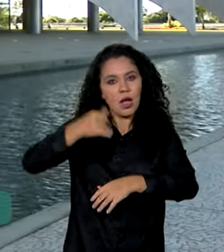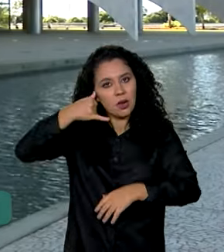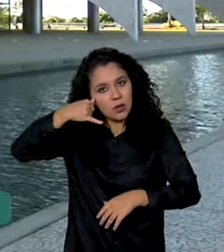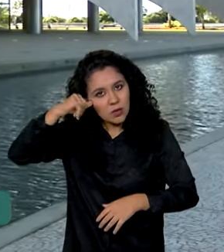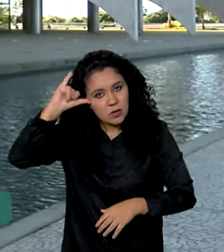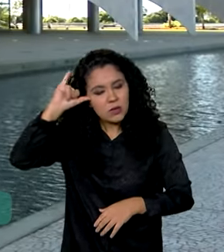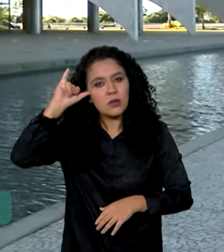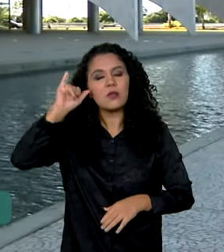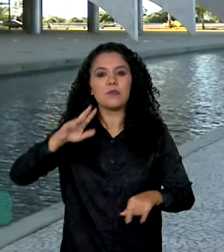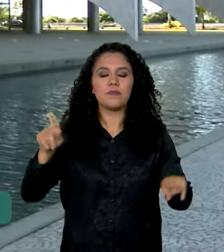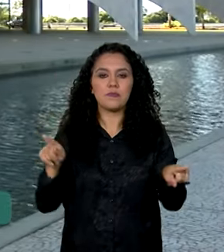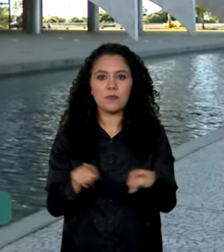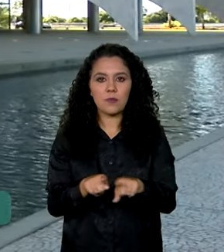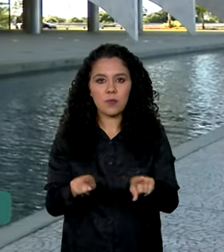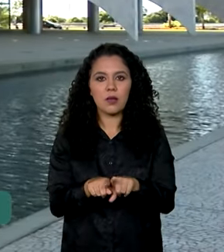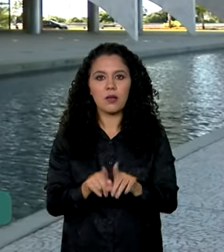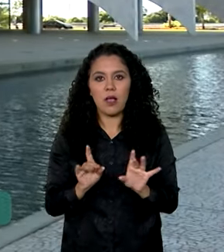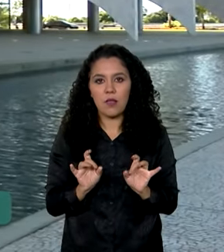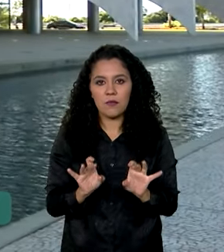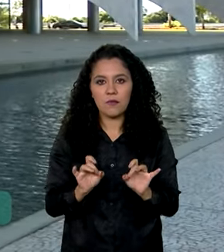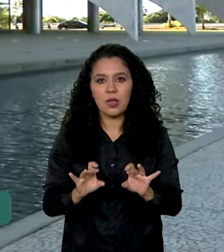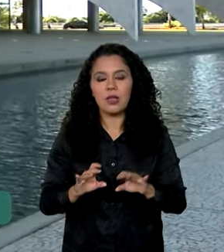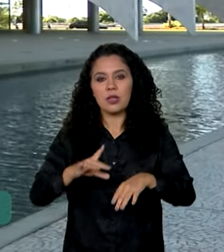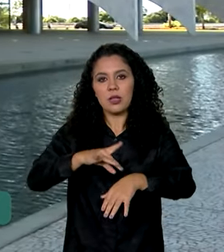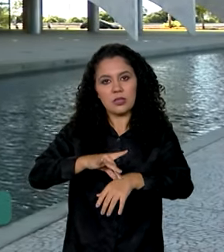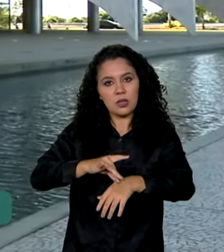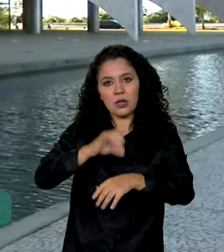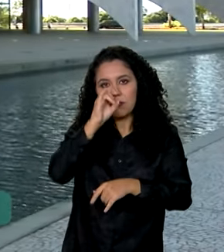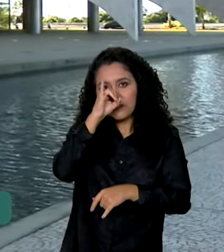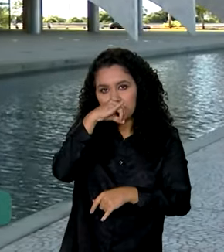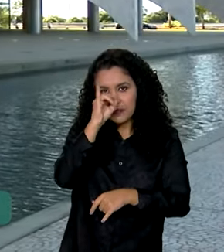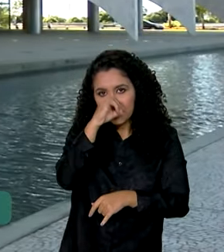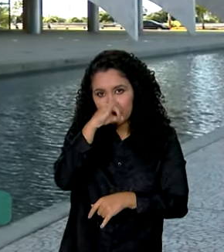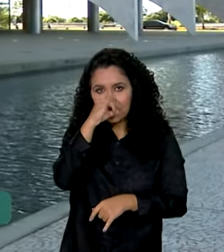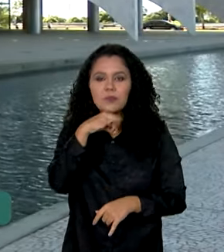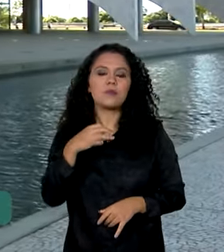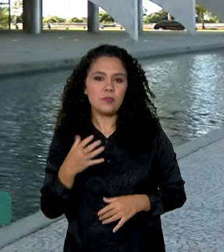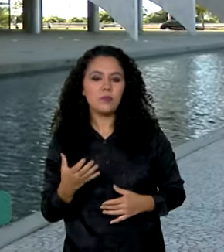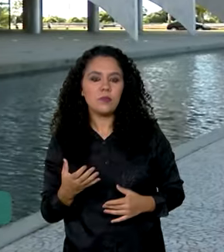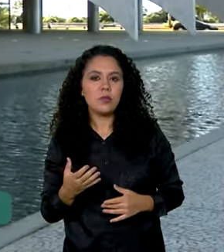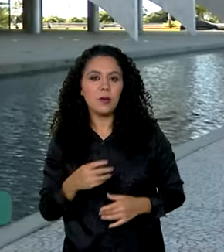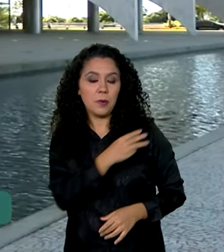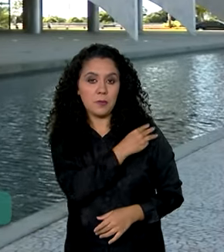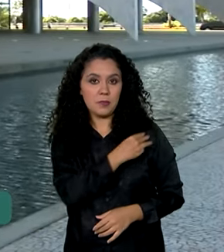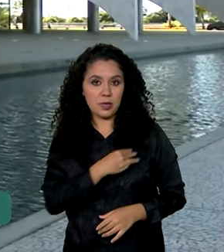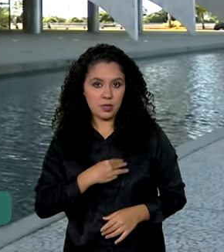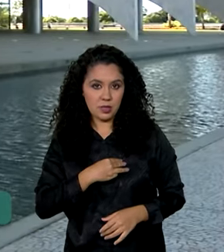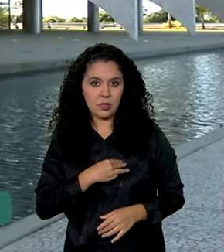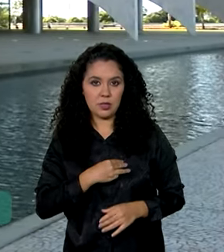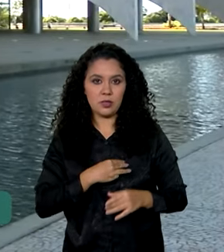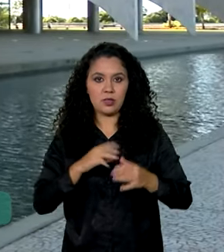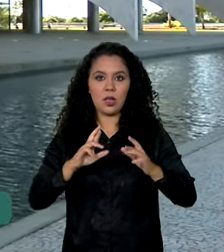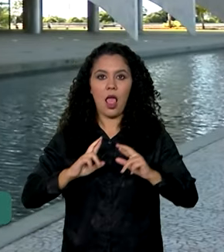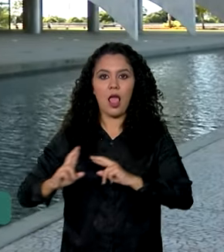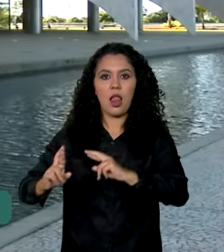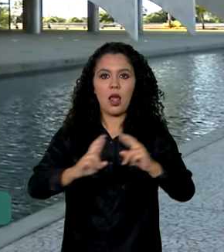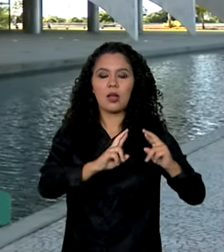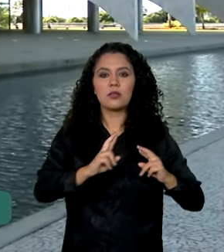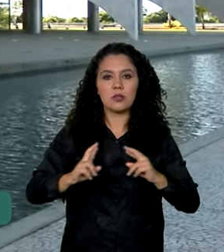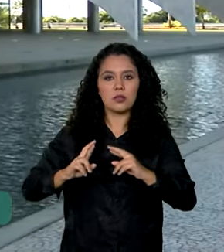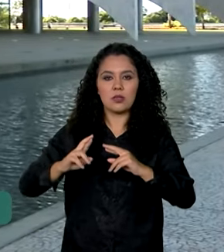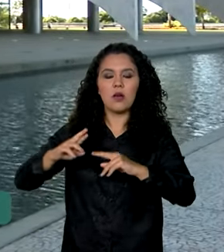e também a venda de carne suína. O ministro das Relações Exteriores,